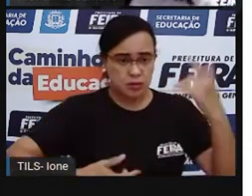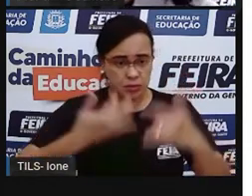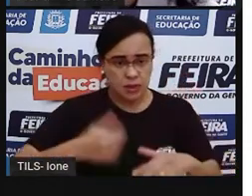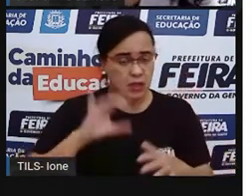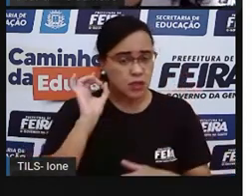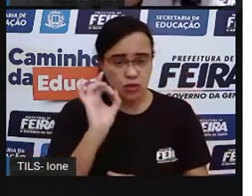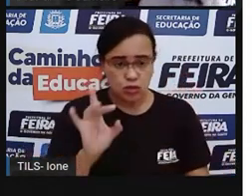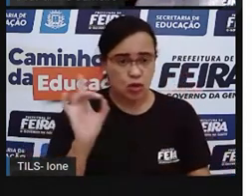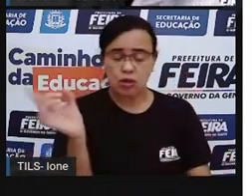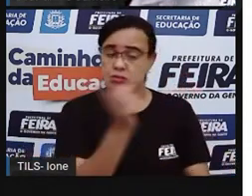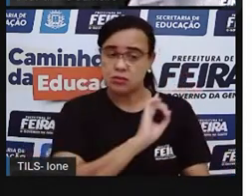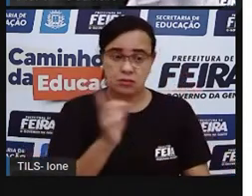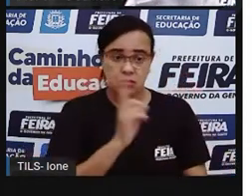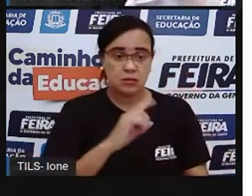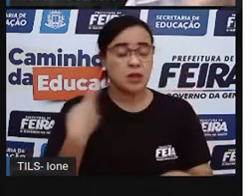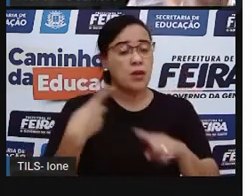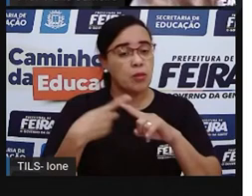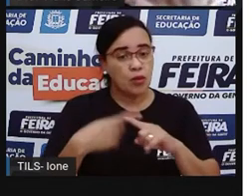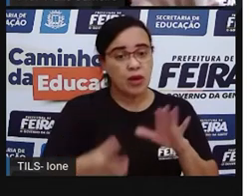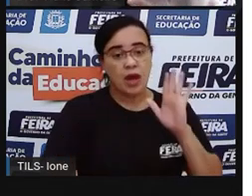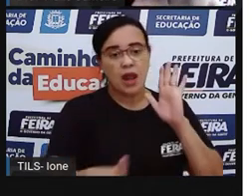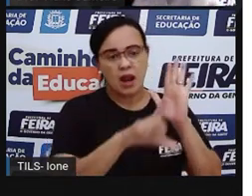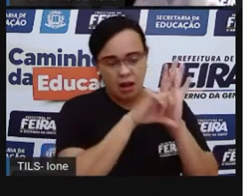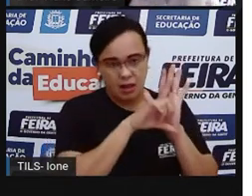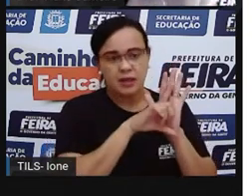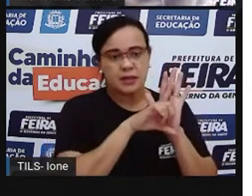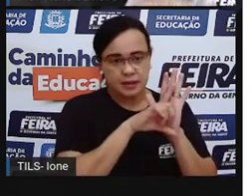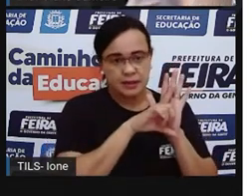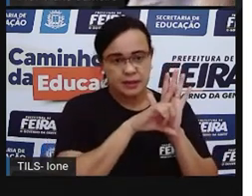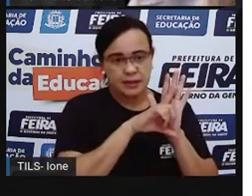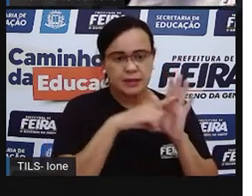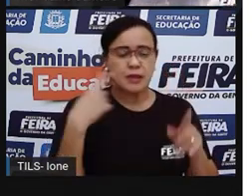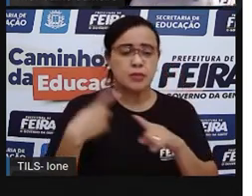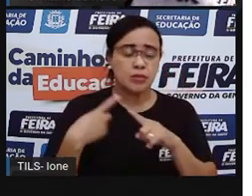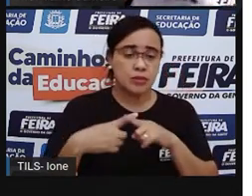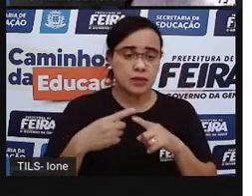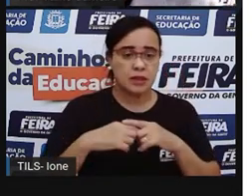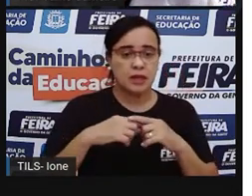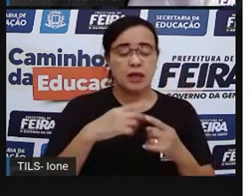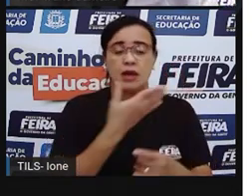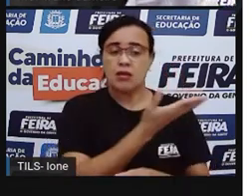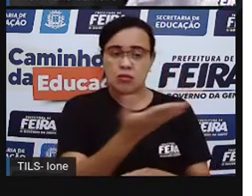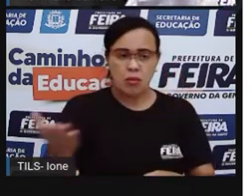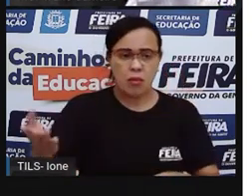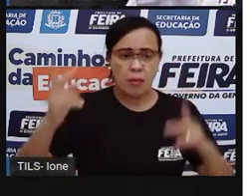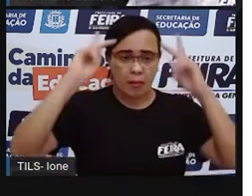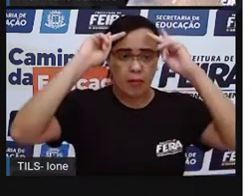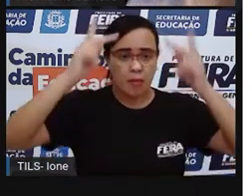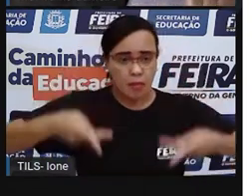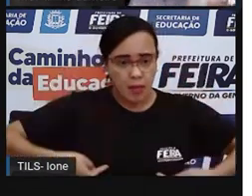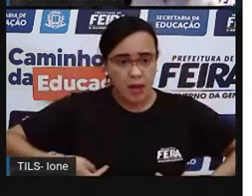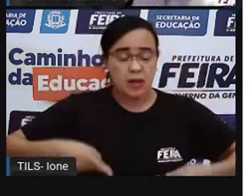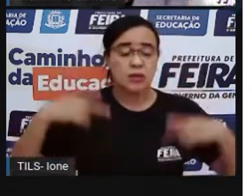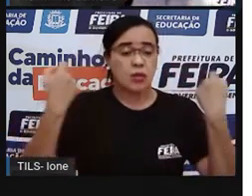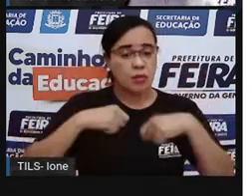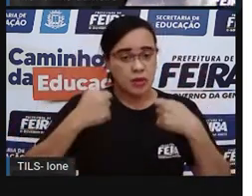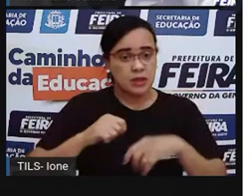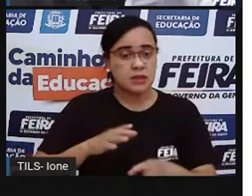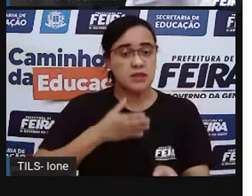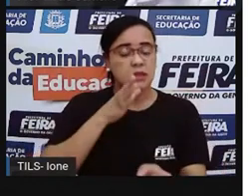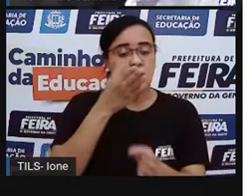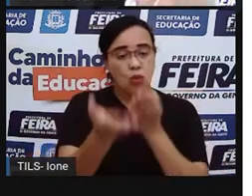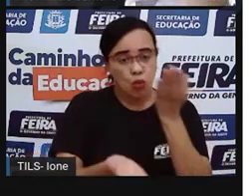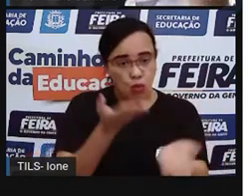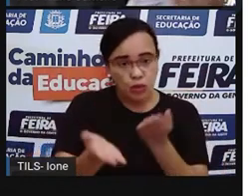mesmo se não fosse a lei, como ser humano, a gente precisa cuidar um dos outros, a gente precisa respeitar os